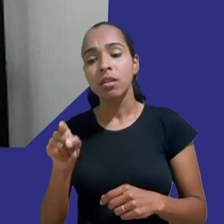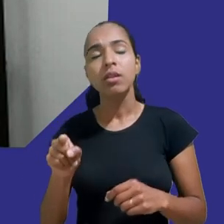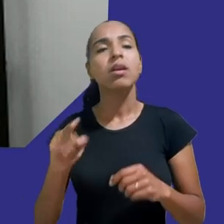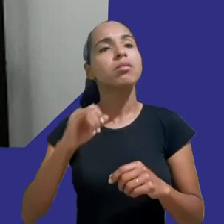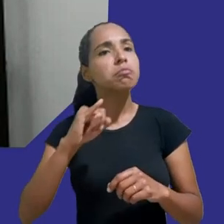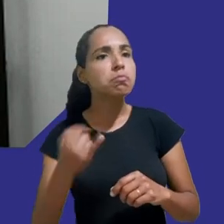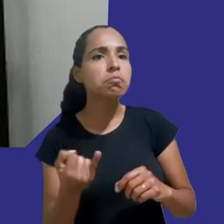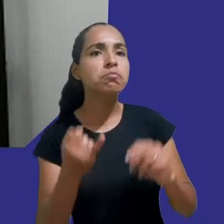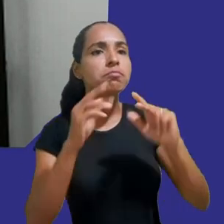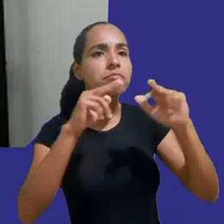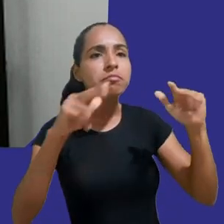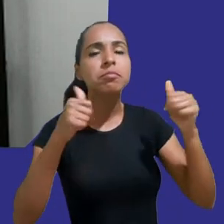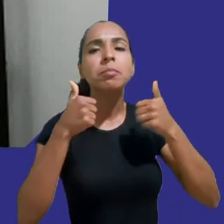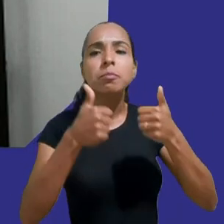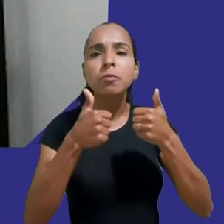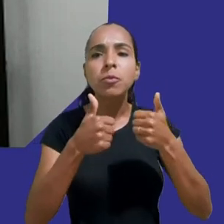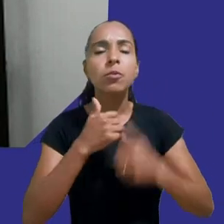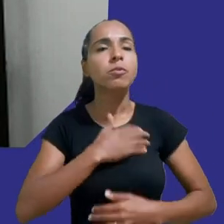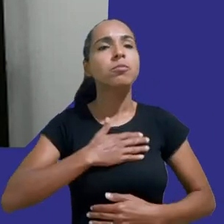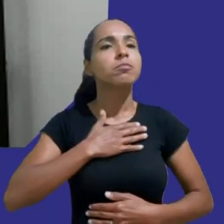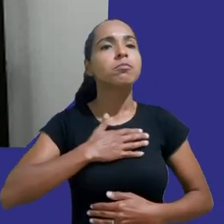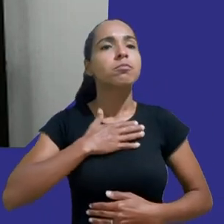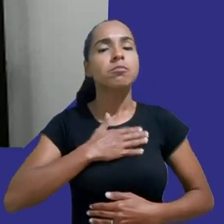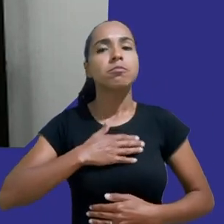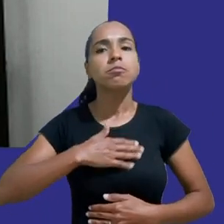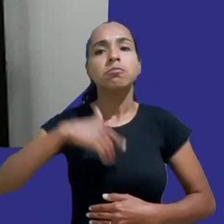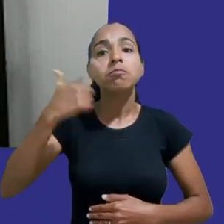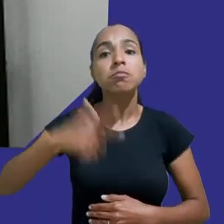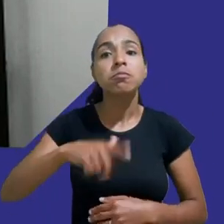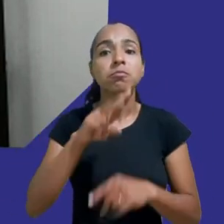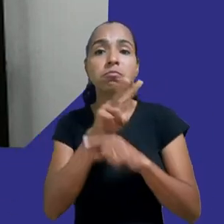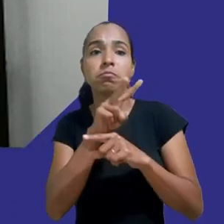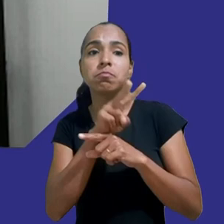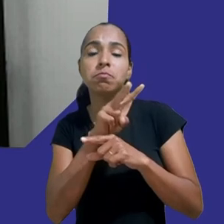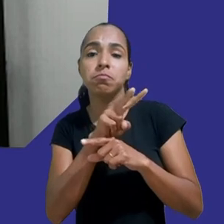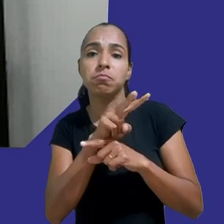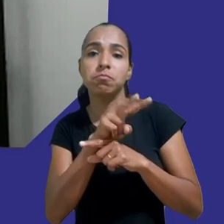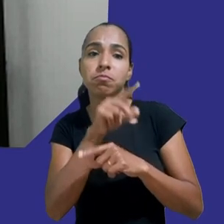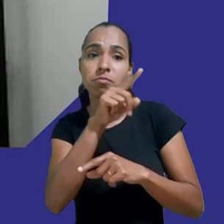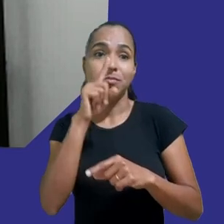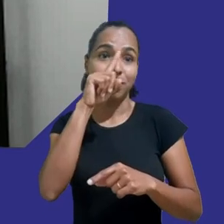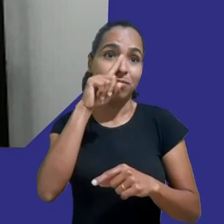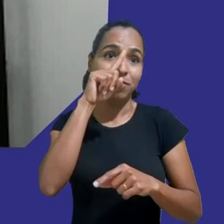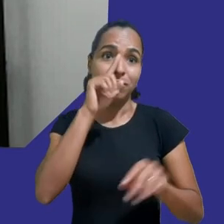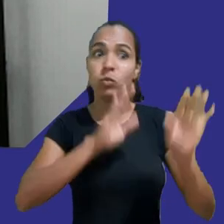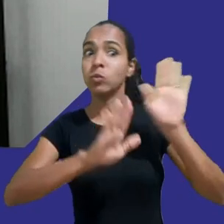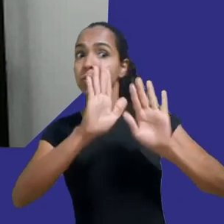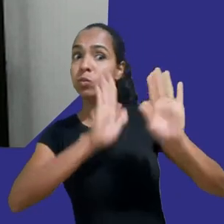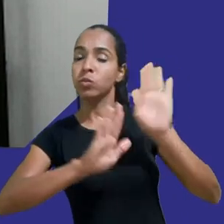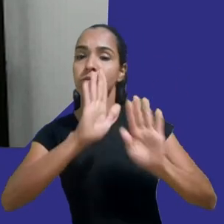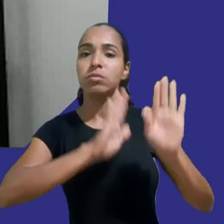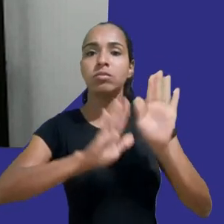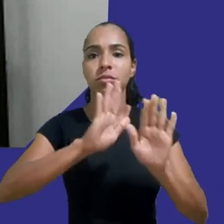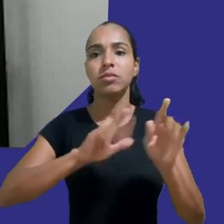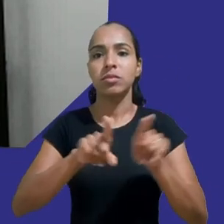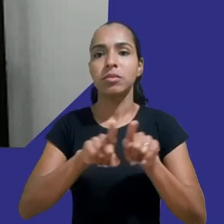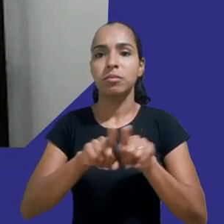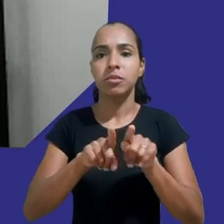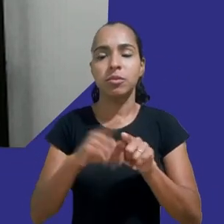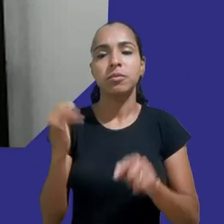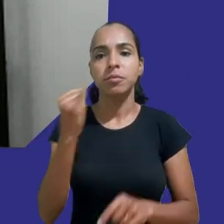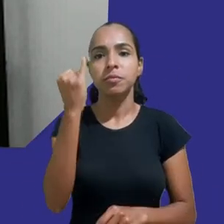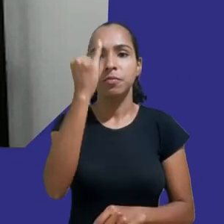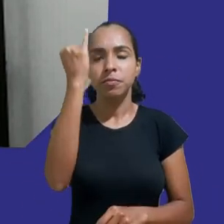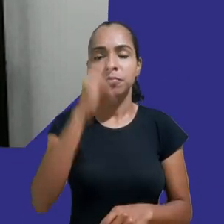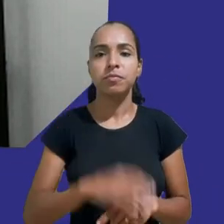tempo que são protegidos dos riscos do mundo digital aliás falando em potencialidades da internet quem quiser conferir o canal